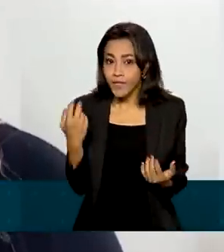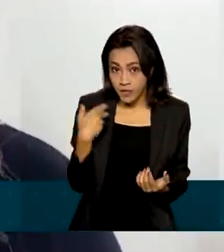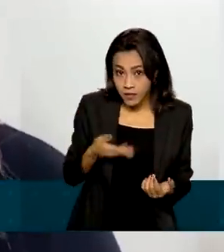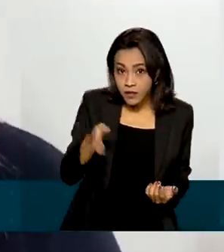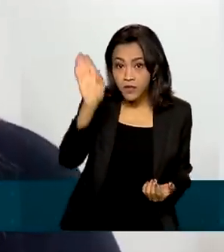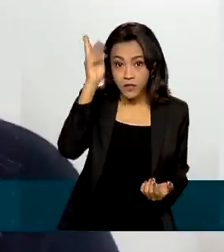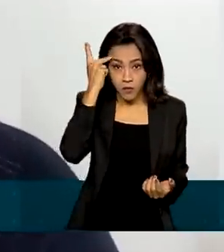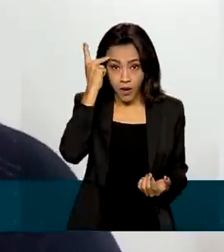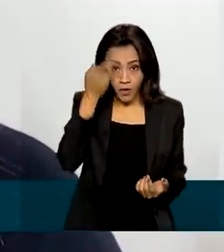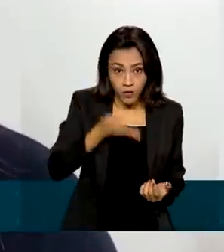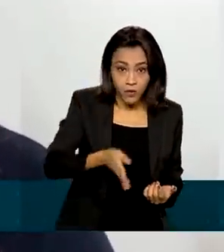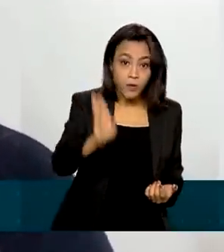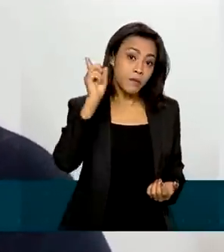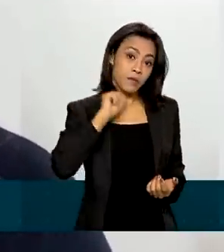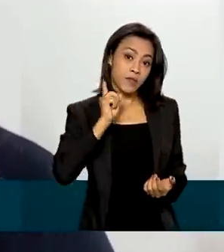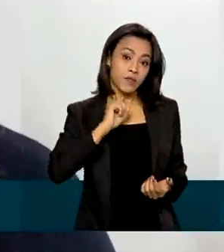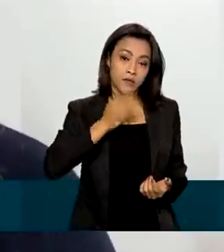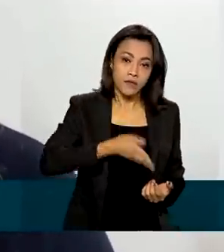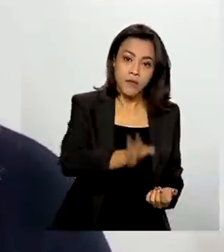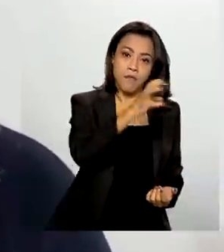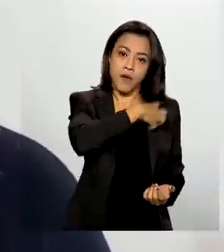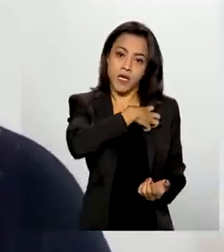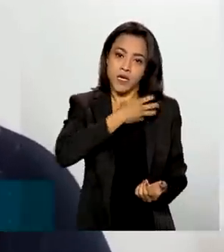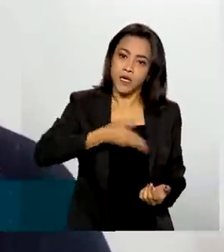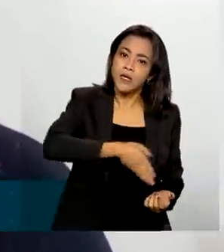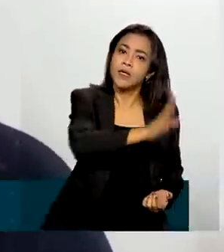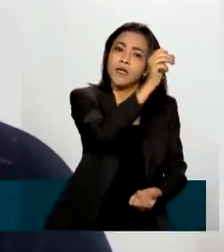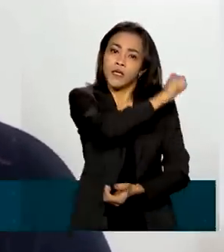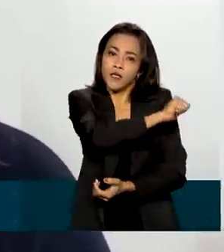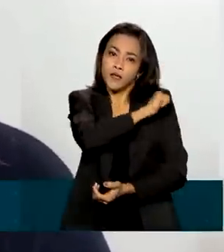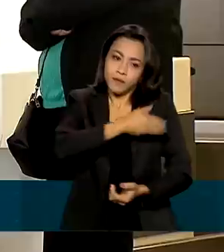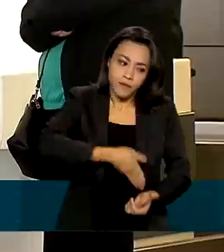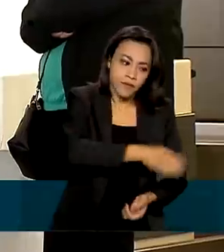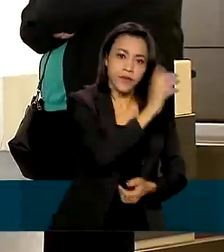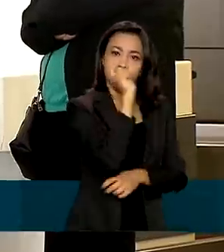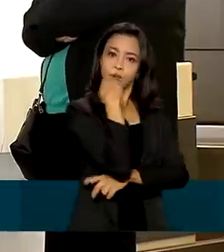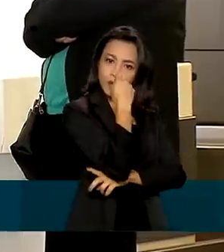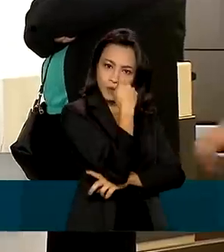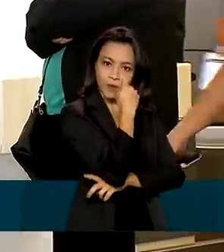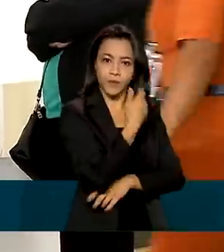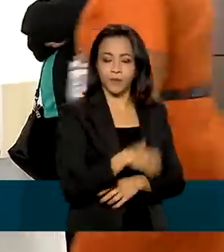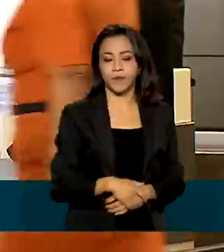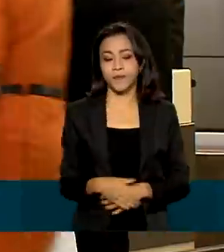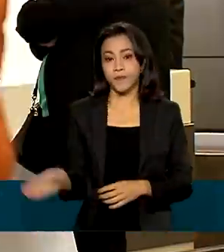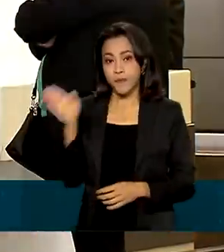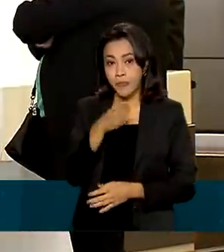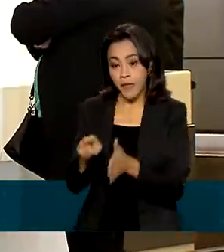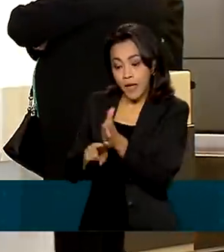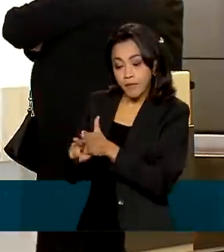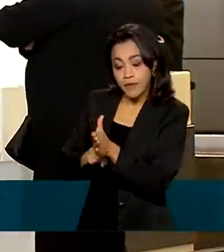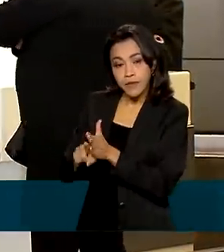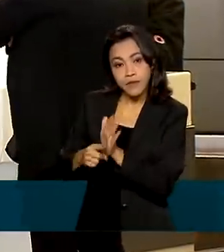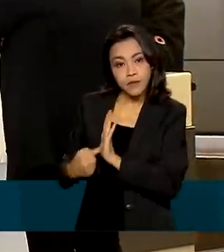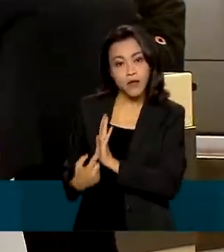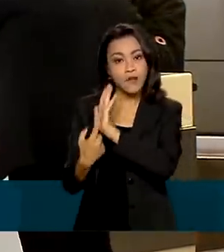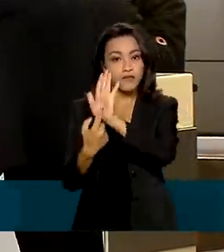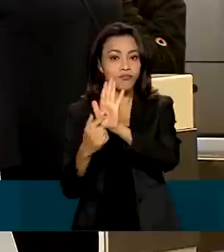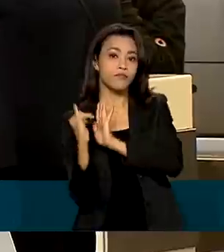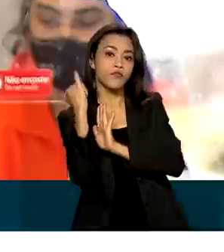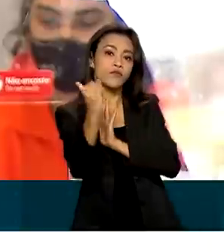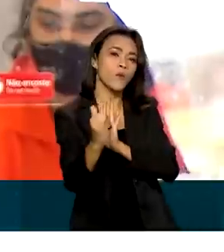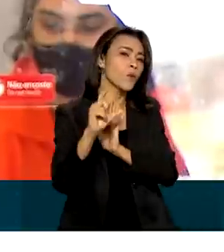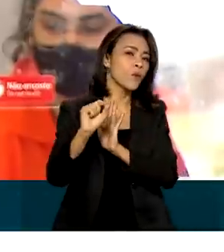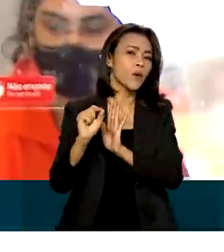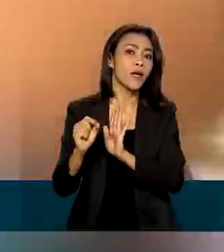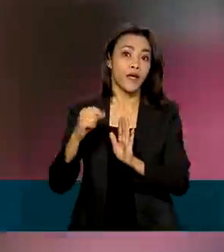Paulo, Minas Gerais, Bahia, Rio de Janeiro e Rio Grande do Sul. A pesquisa apontou ainda que as viagens de lazer